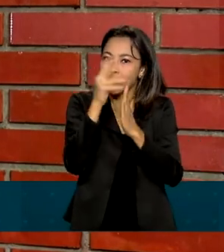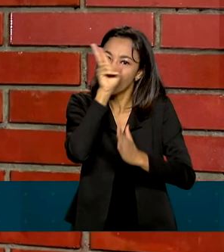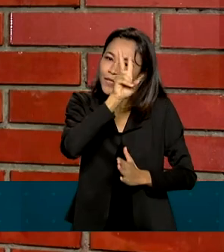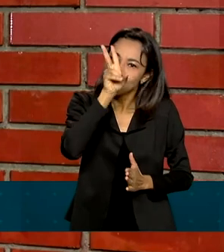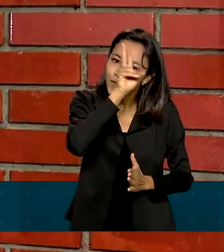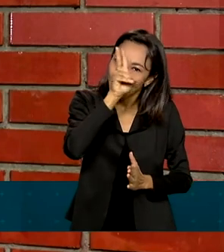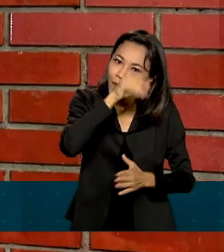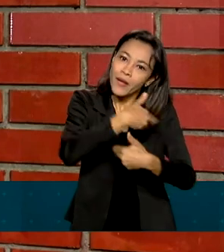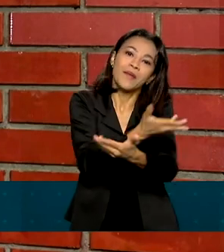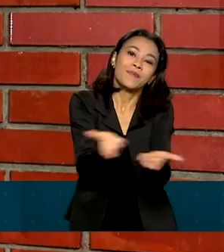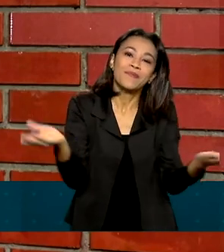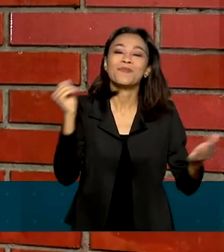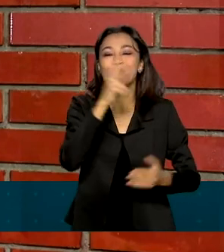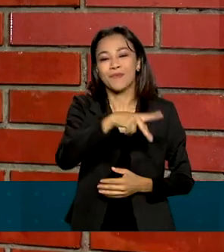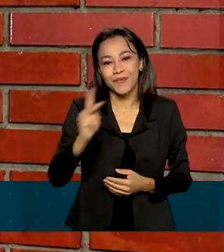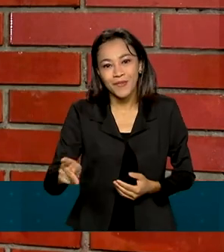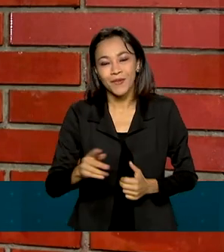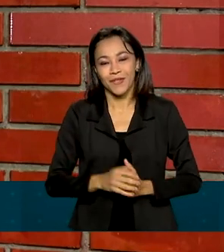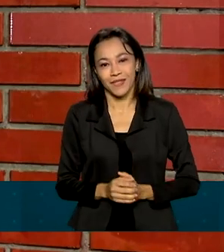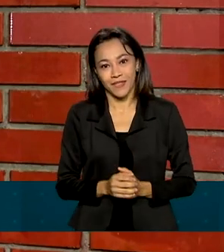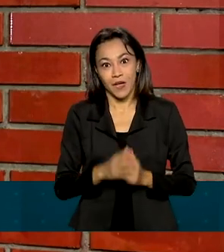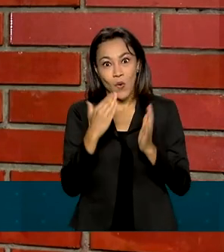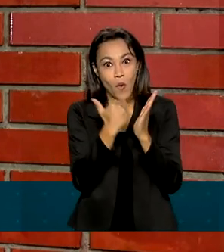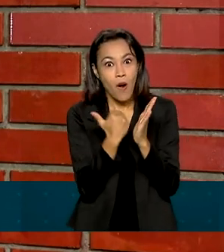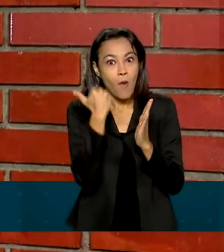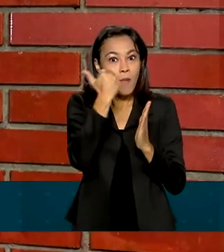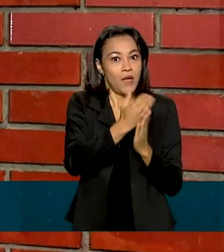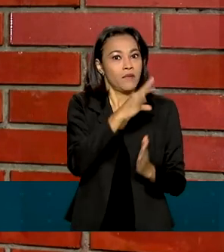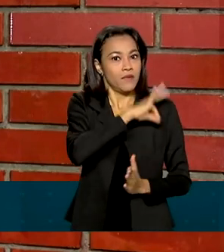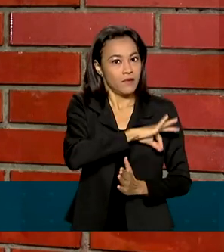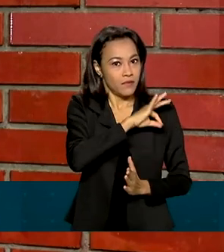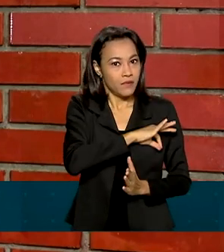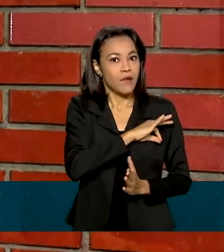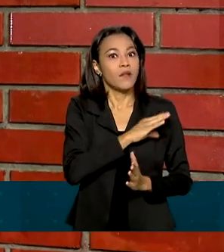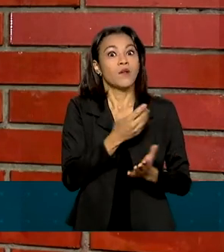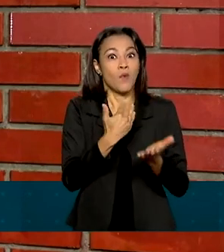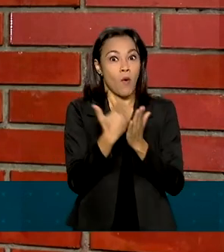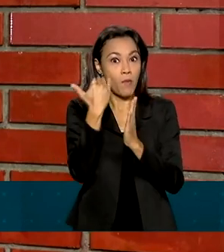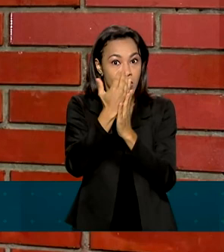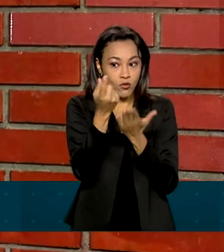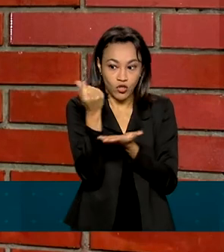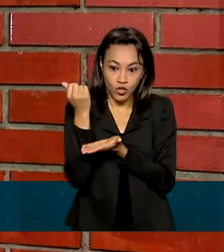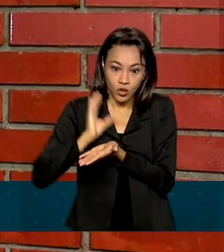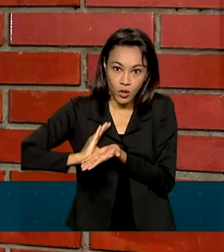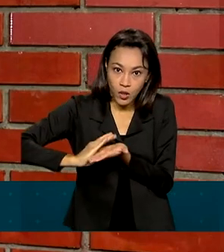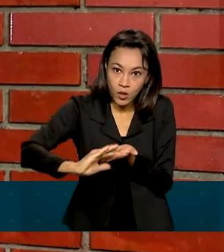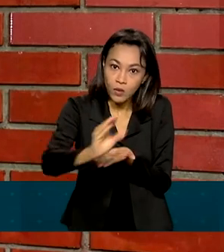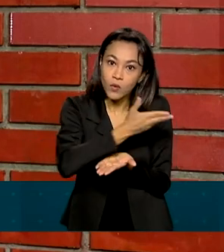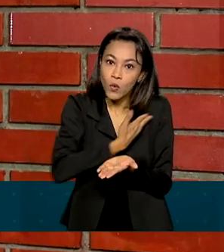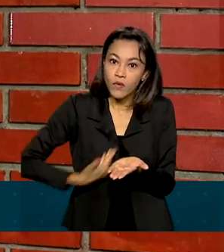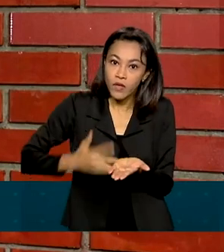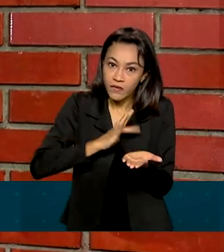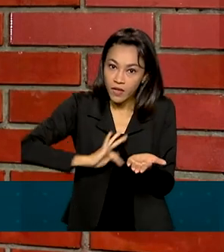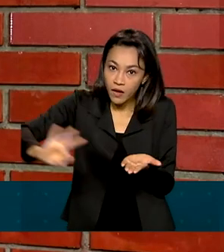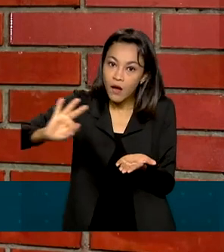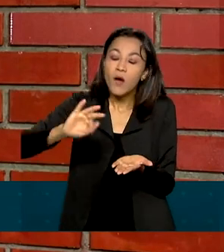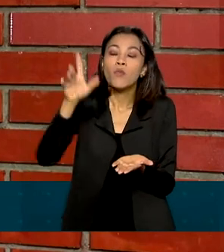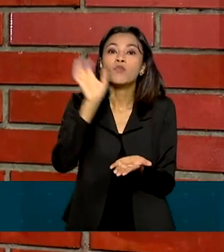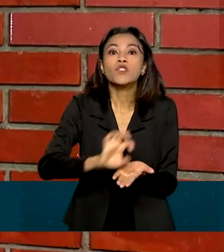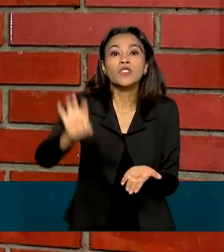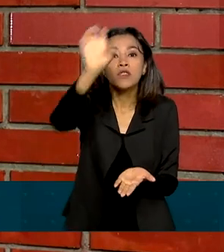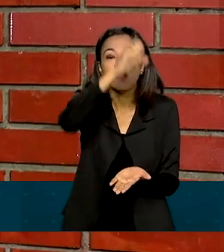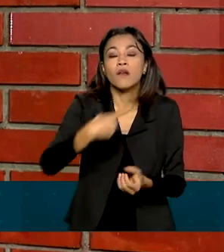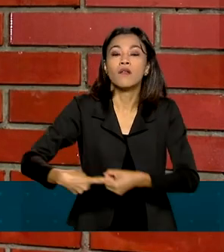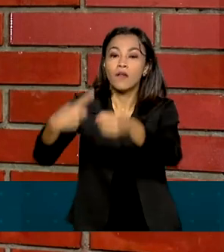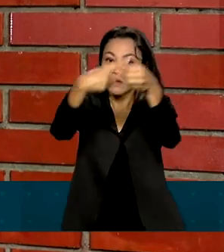os professores. O maior aumento de repasses da União para estados e municípios por